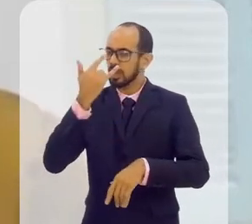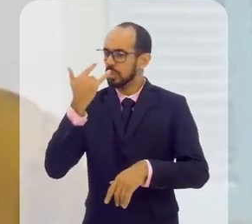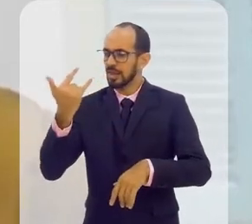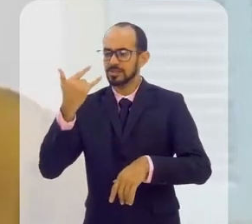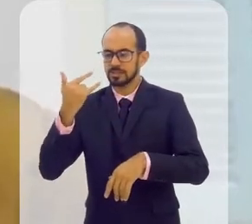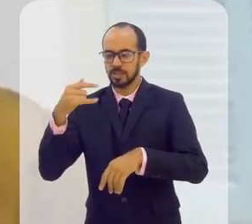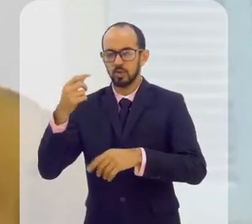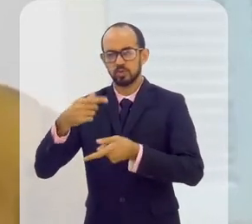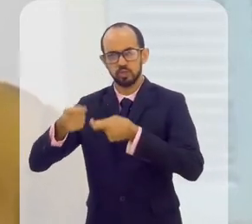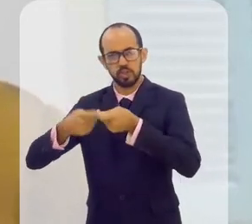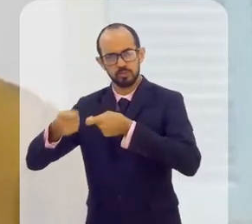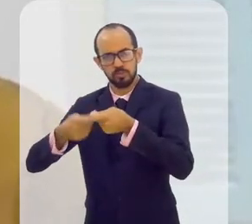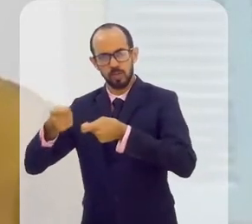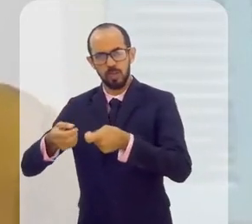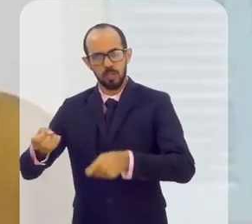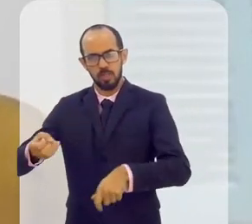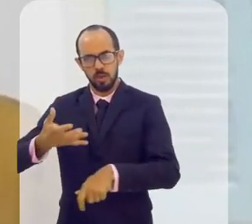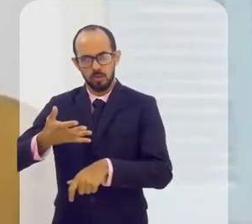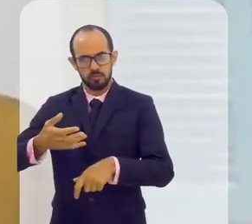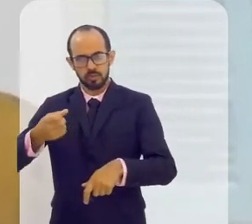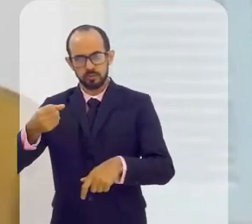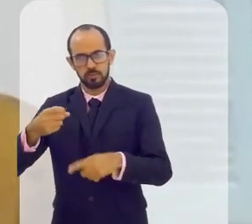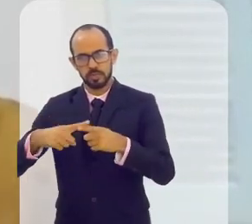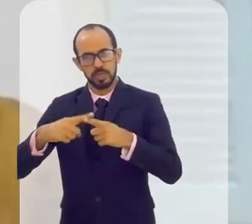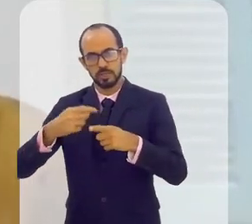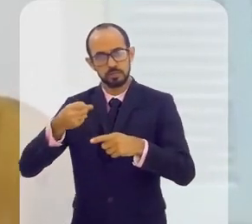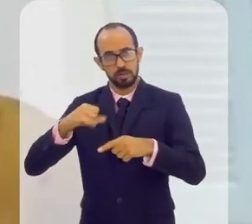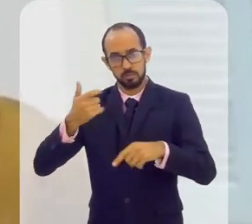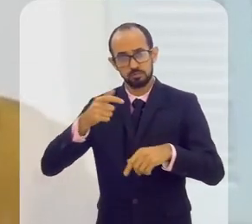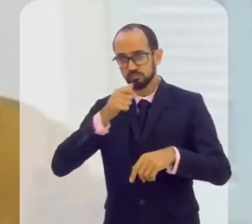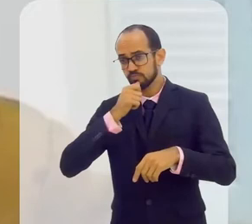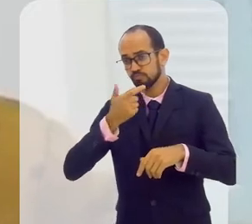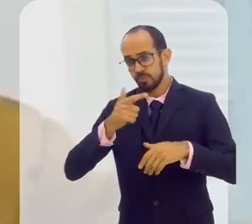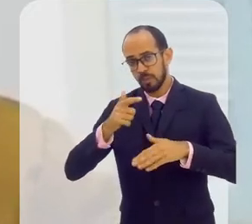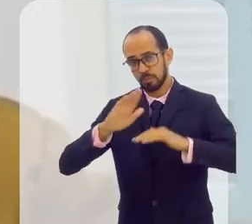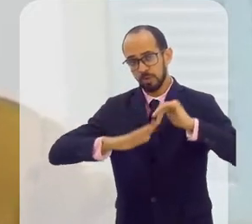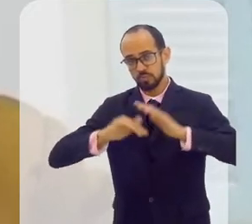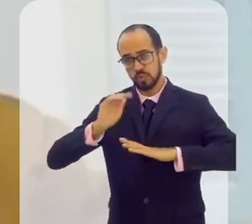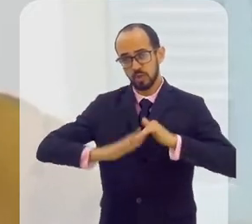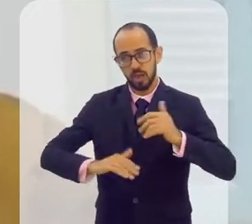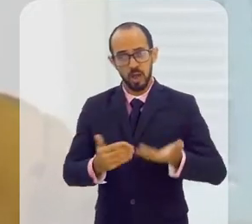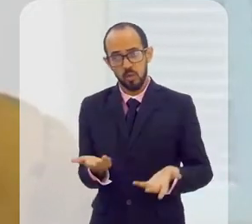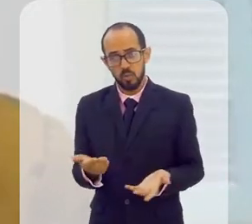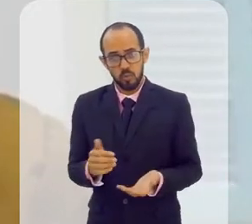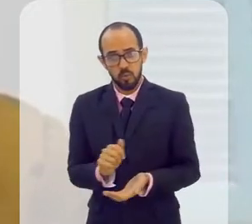atrair negócios, como está na nossa pauta. E se eu não tiver a mão de obra qualificada,